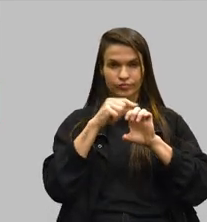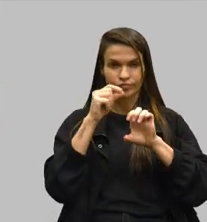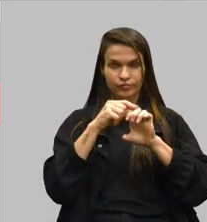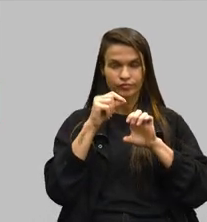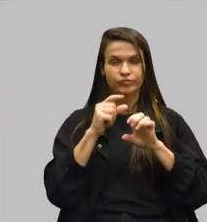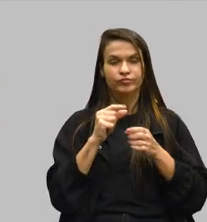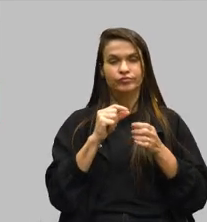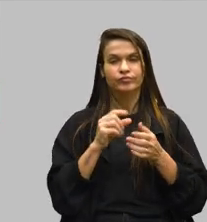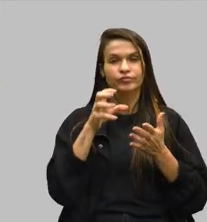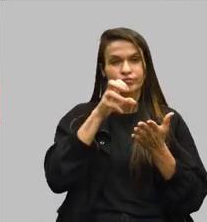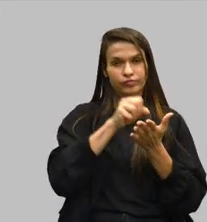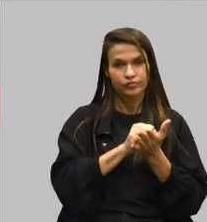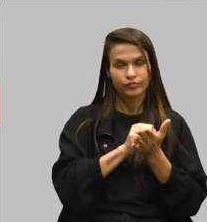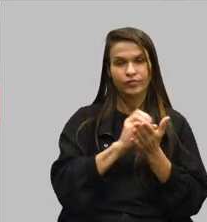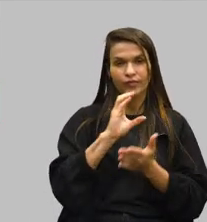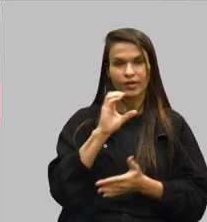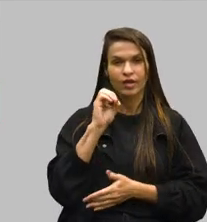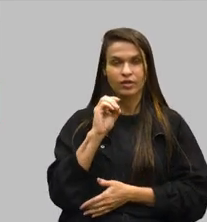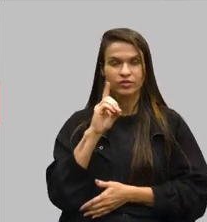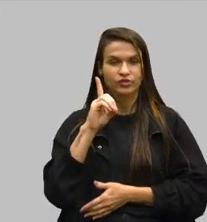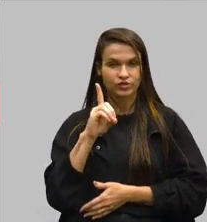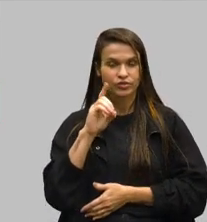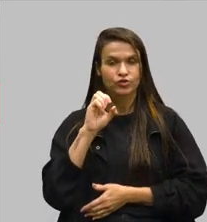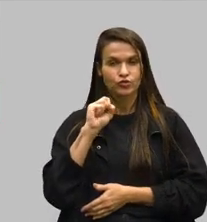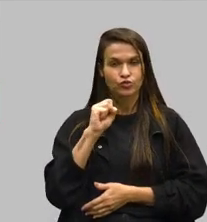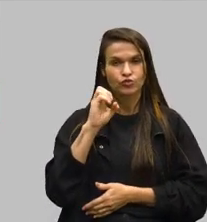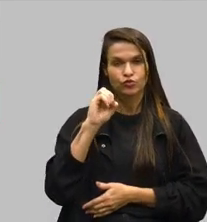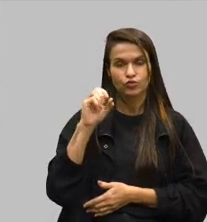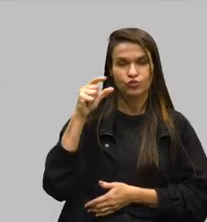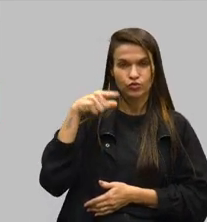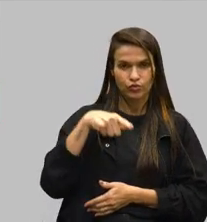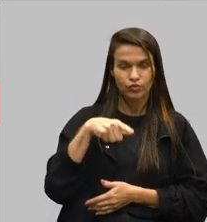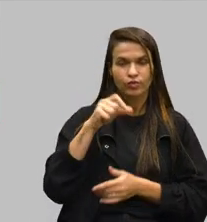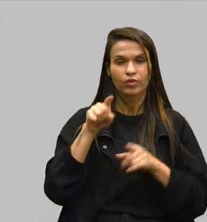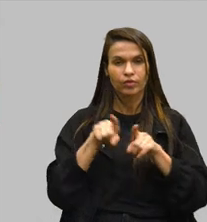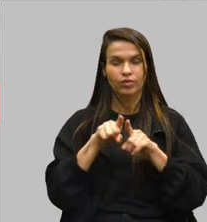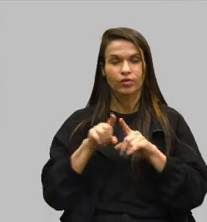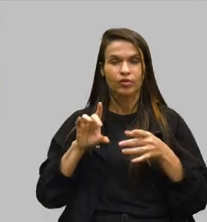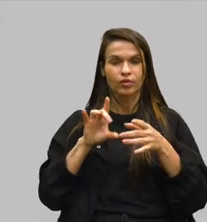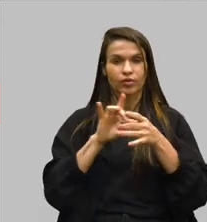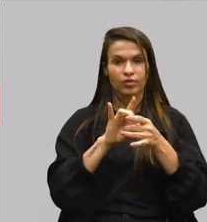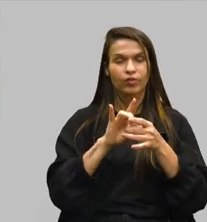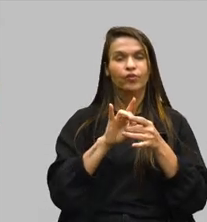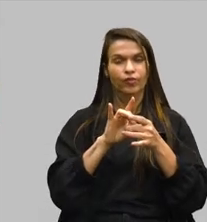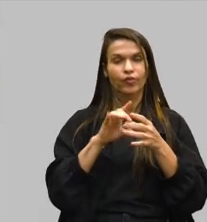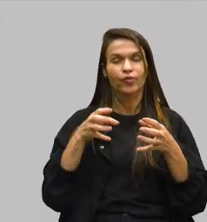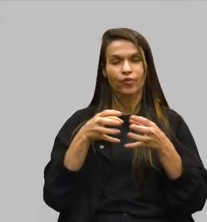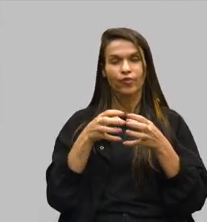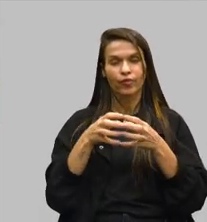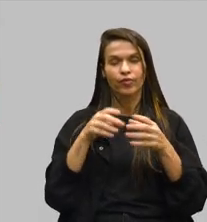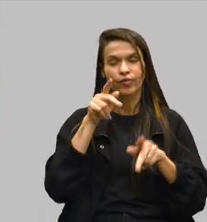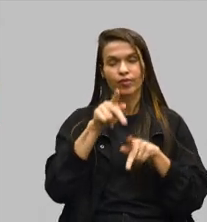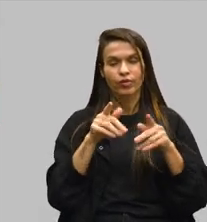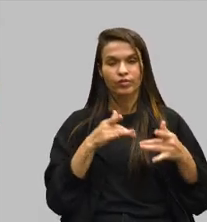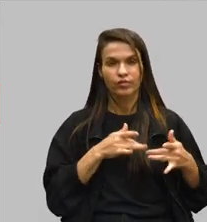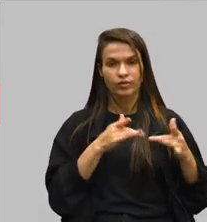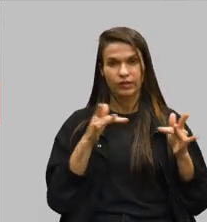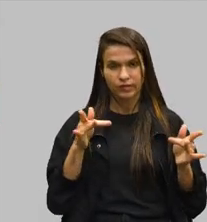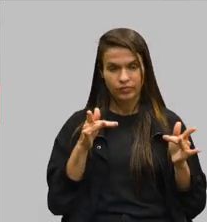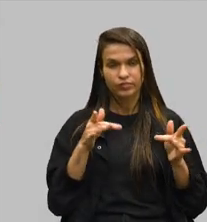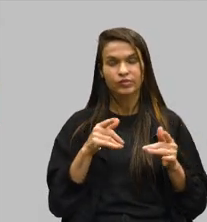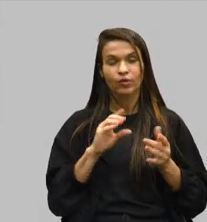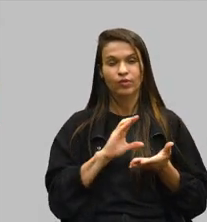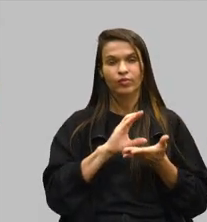cadastrados no Cádio Sol, Cadastro Nacional de Empreendimentos Econômicos Solidários, e vinculados aos fóruns da Economia Popular Solidária. A previsão de